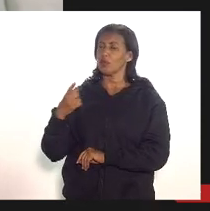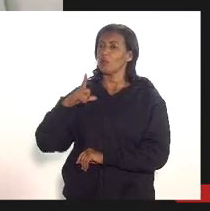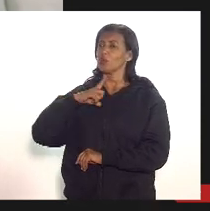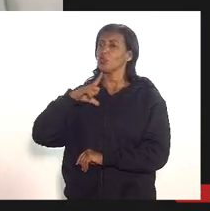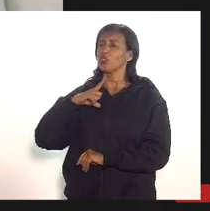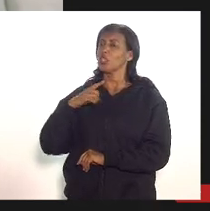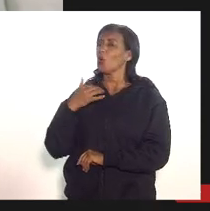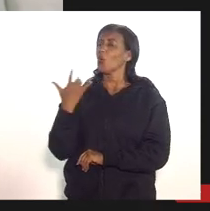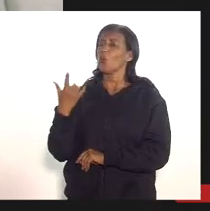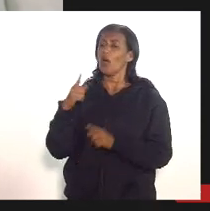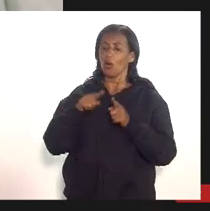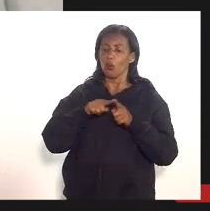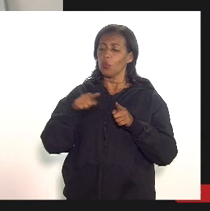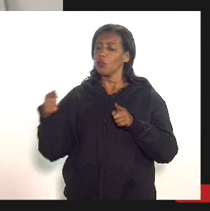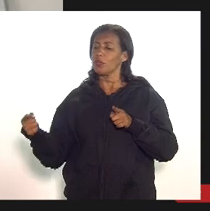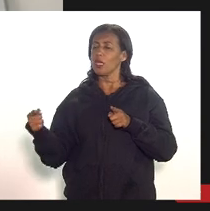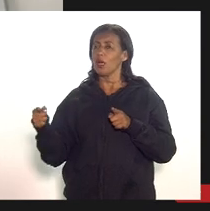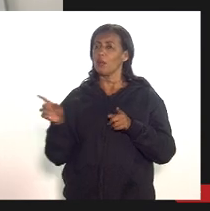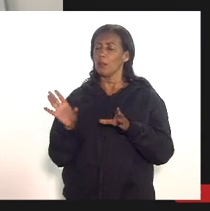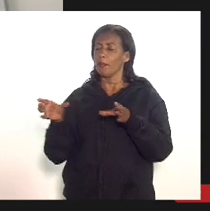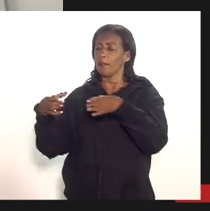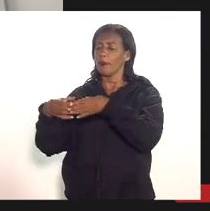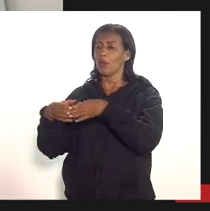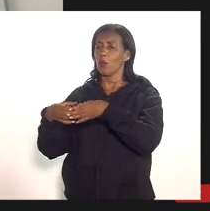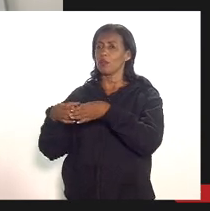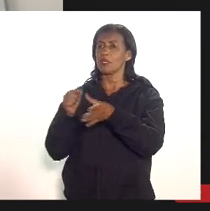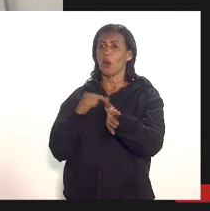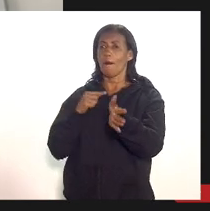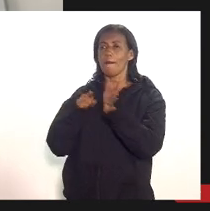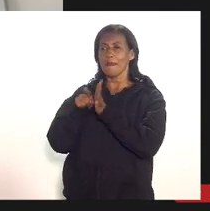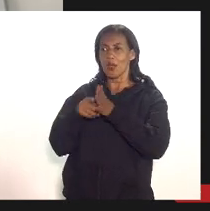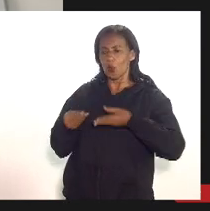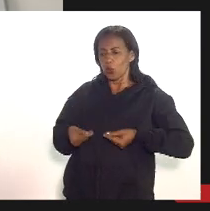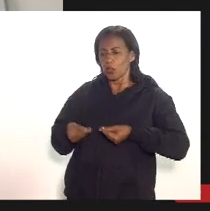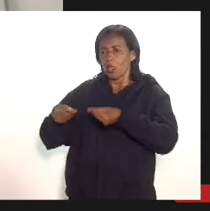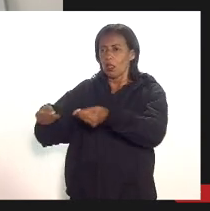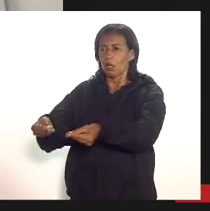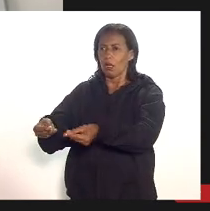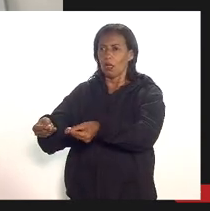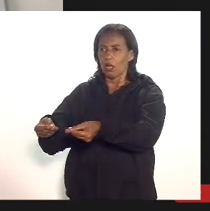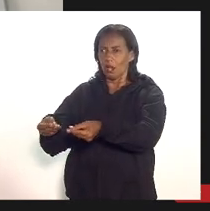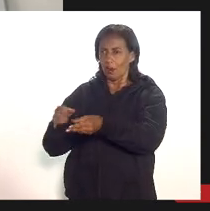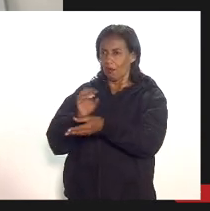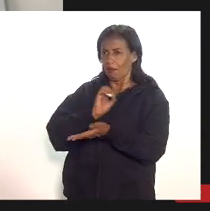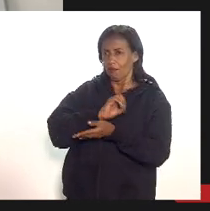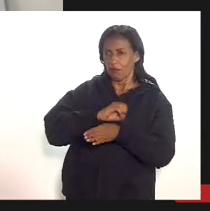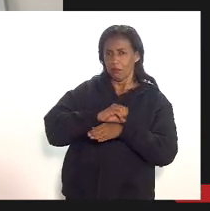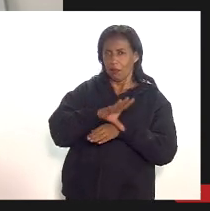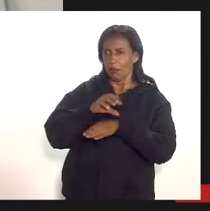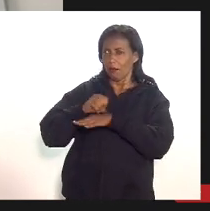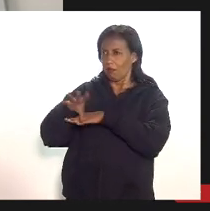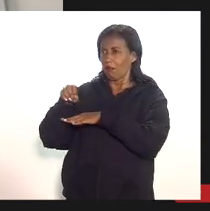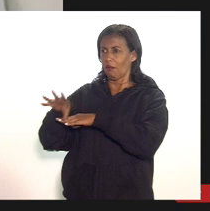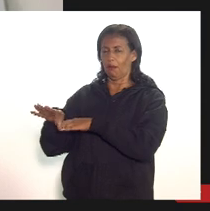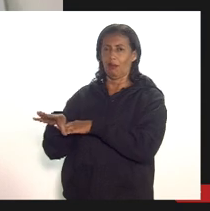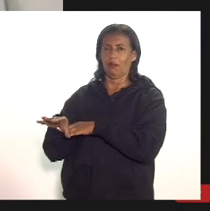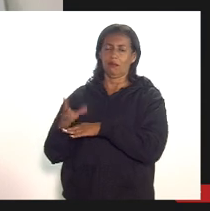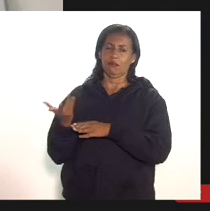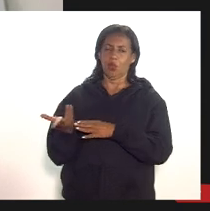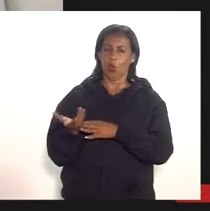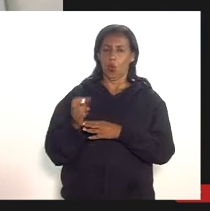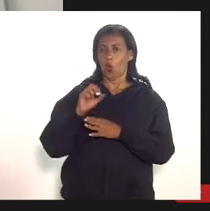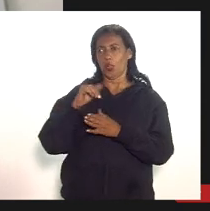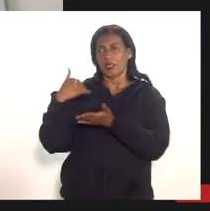encaminhando para a comissão fazer essa consolidação e encaminhar para a ANP não é ou